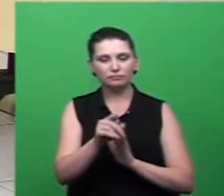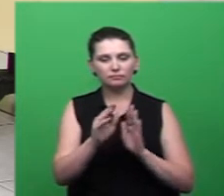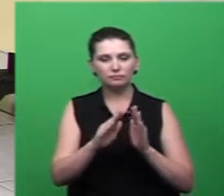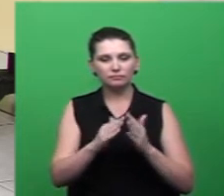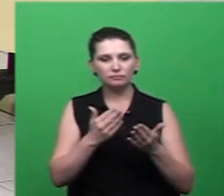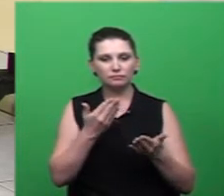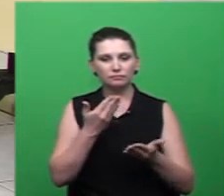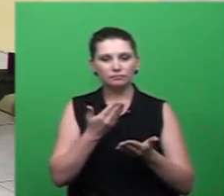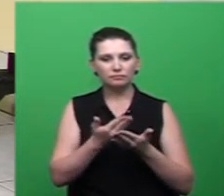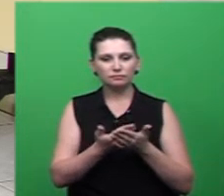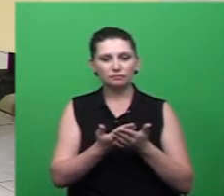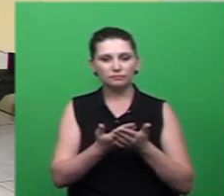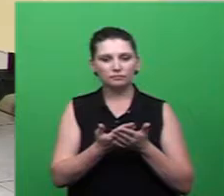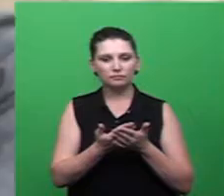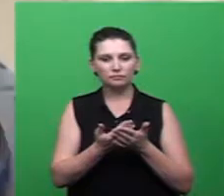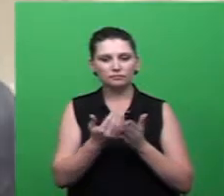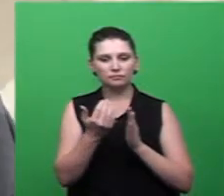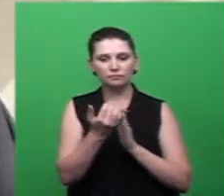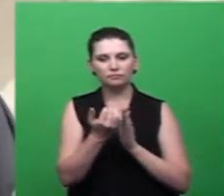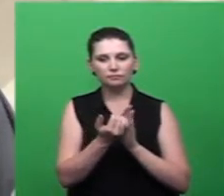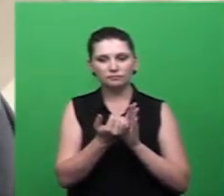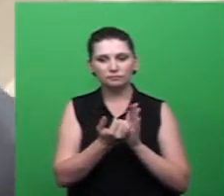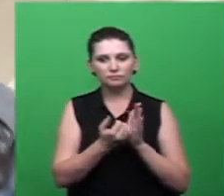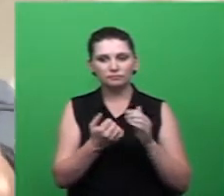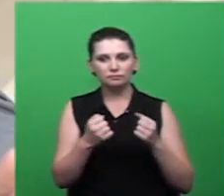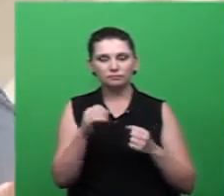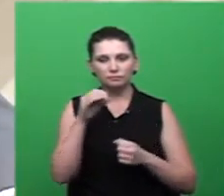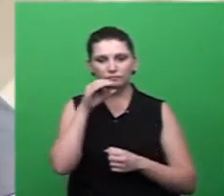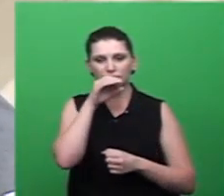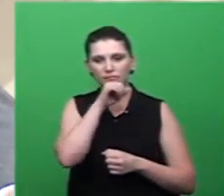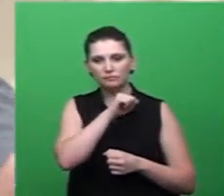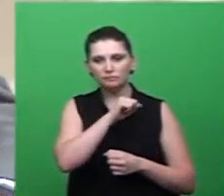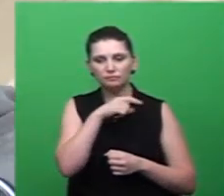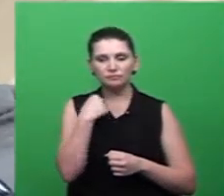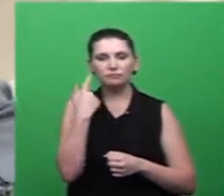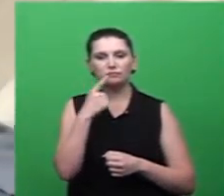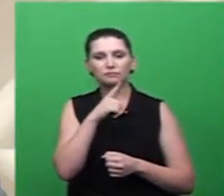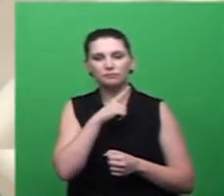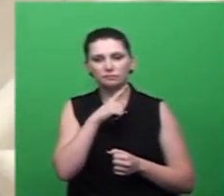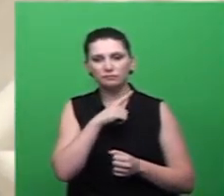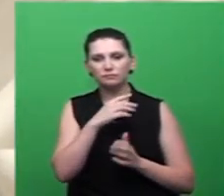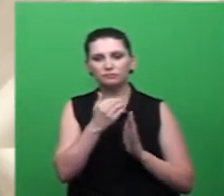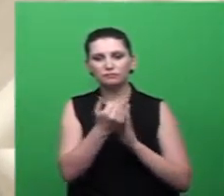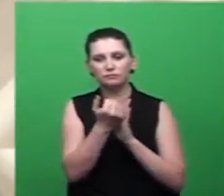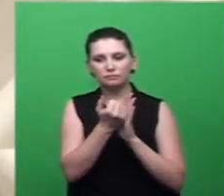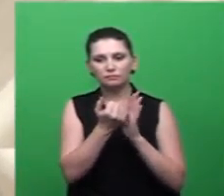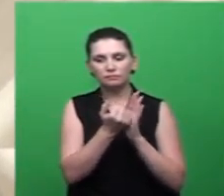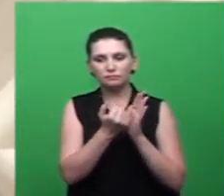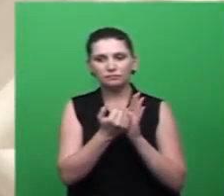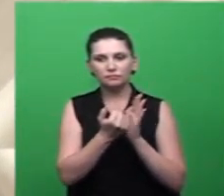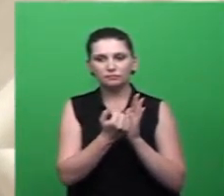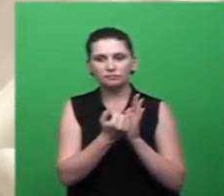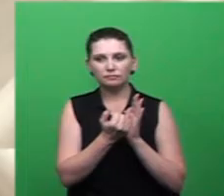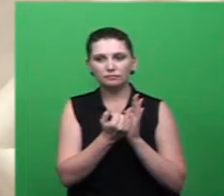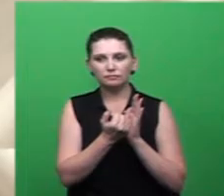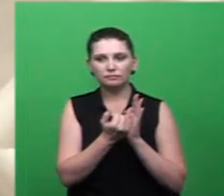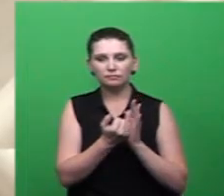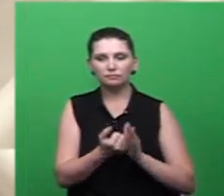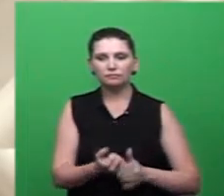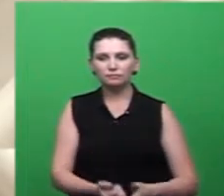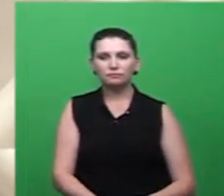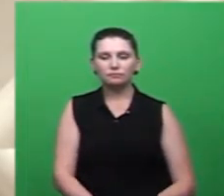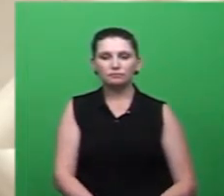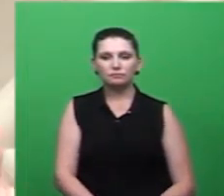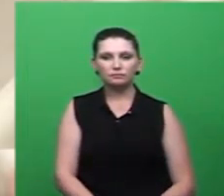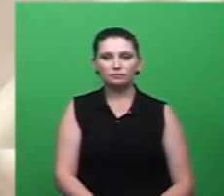ao plano de urgência a gente tem um plano de urgência baseado exclusivamente a um